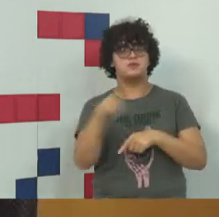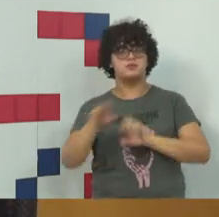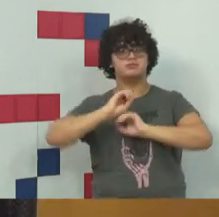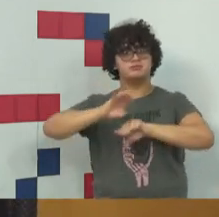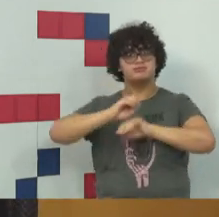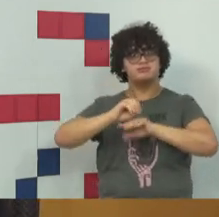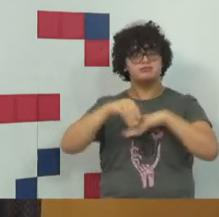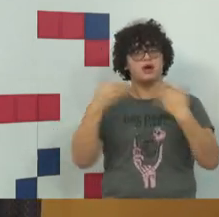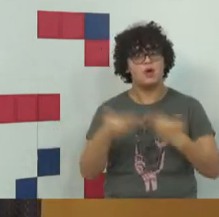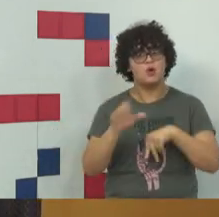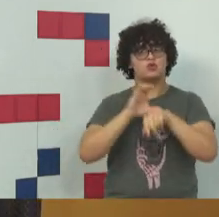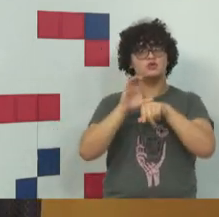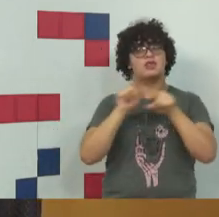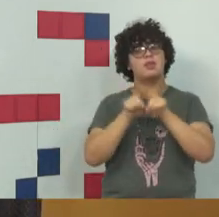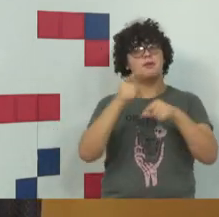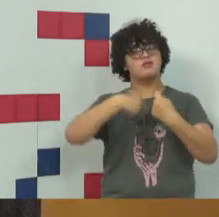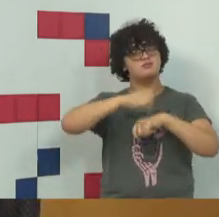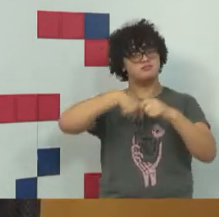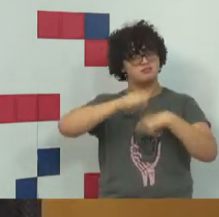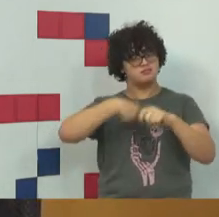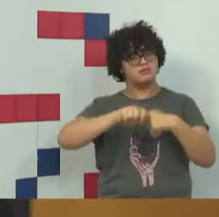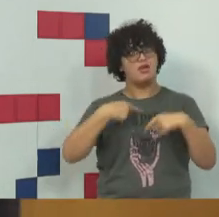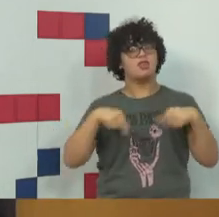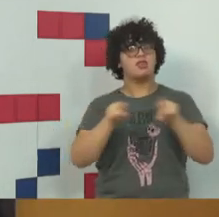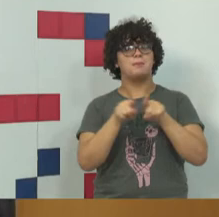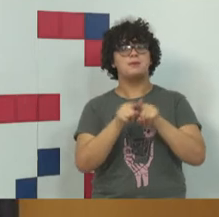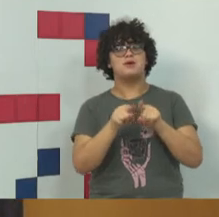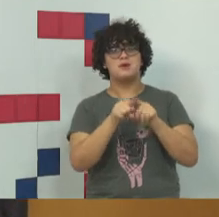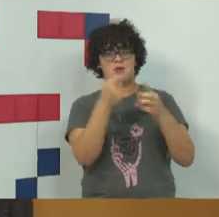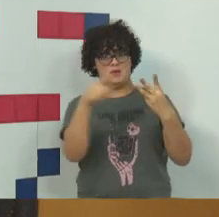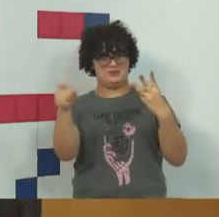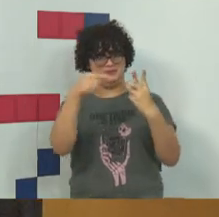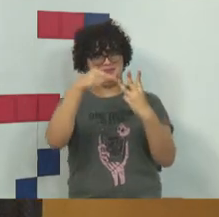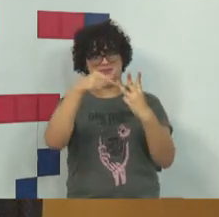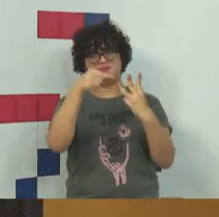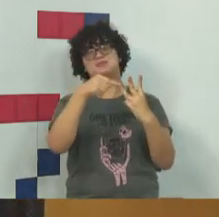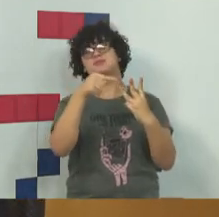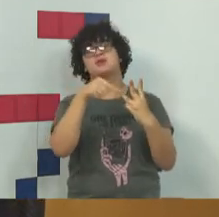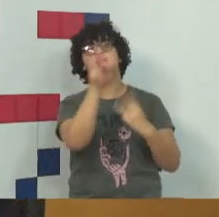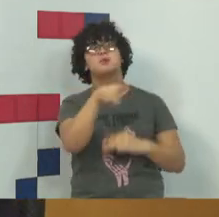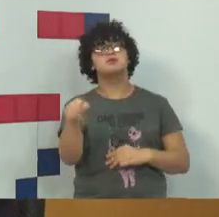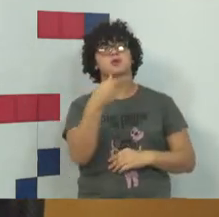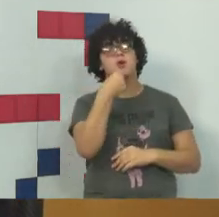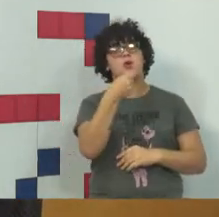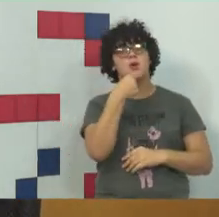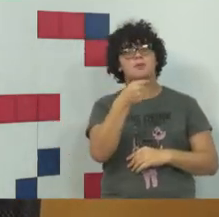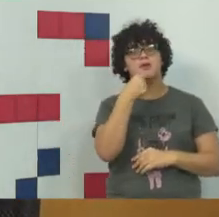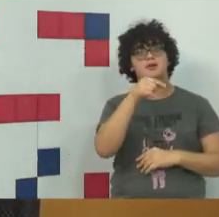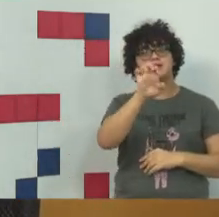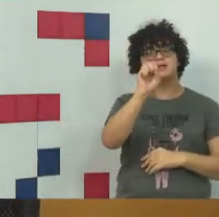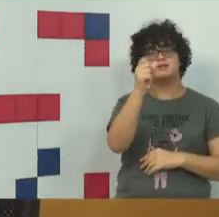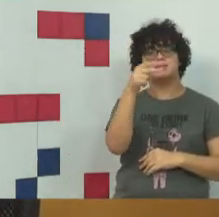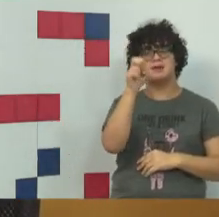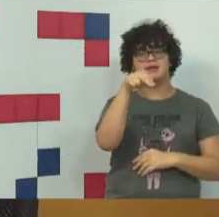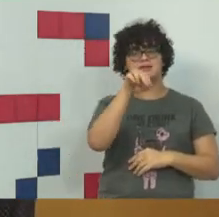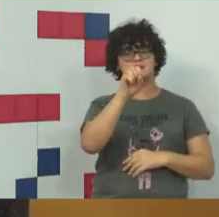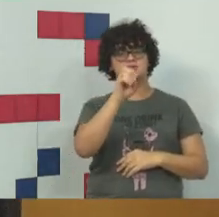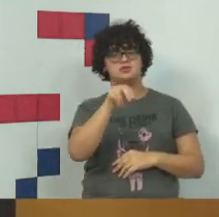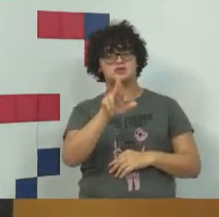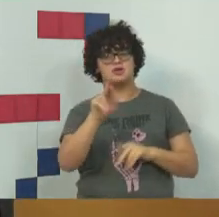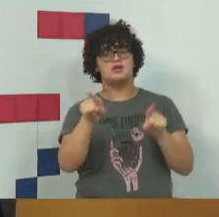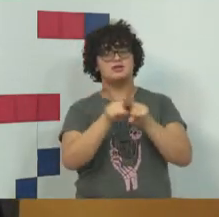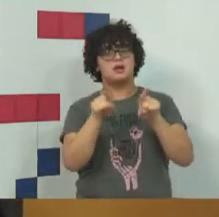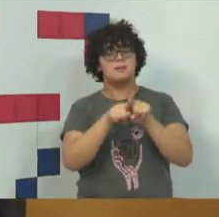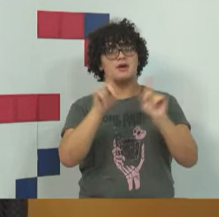Direito Constitucional e Administrativo. Também conosco aqui no auditório, o professor Spencer Siddow, mestre e